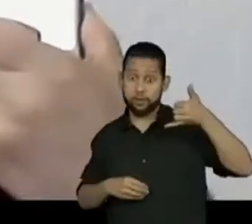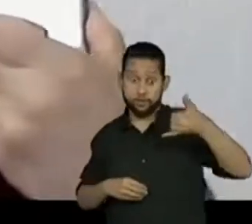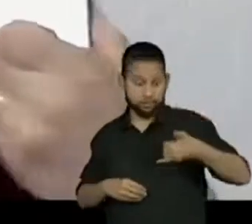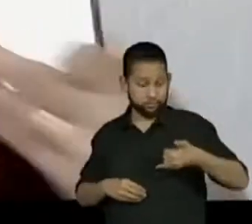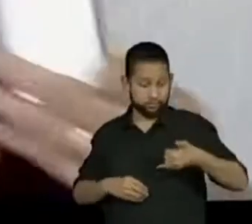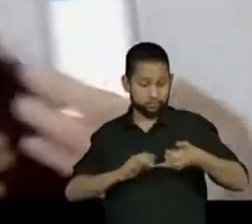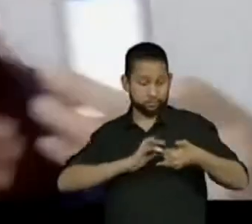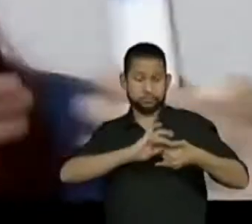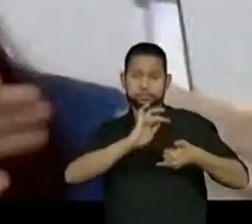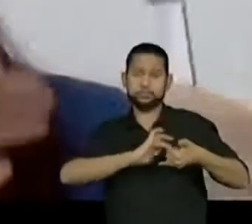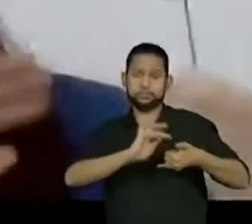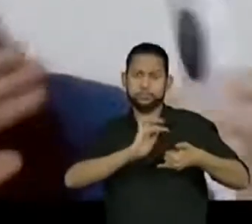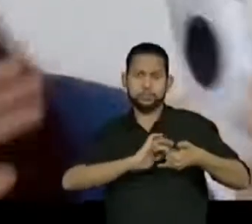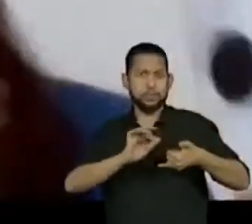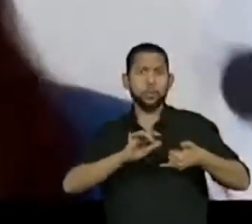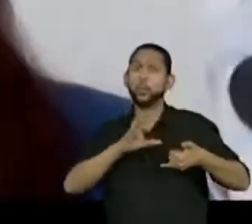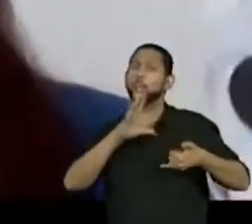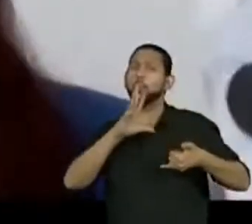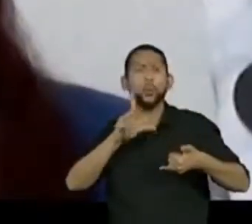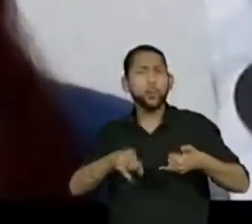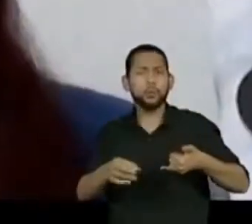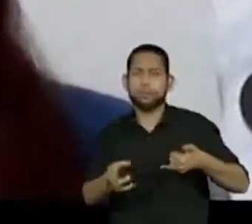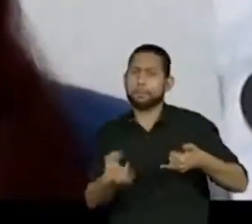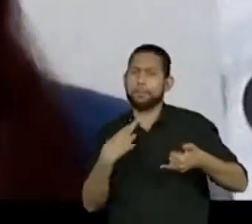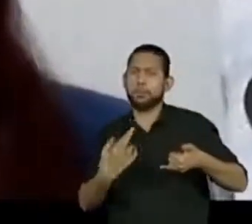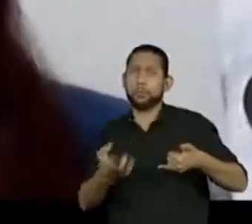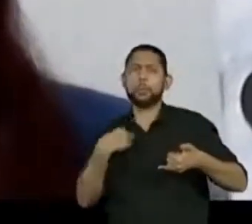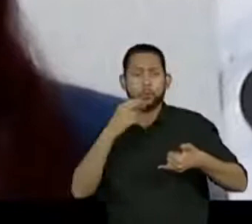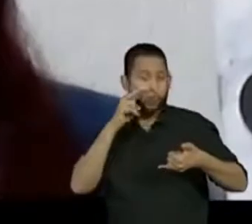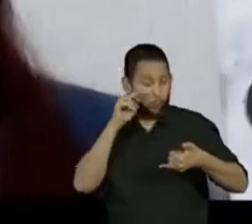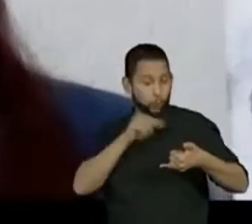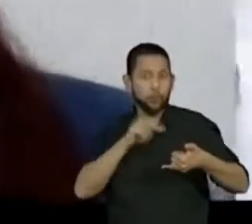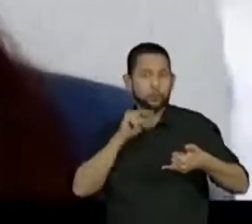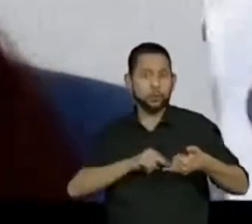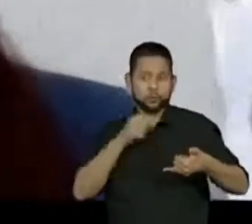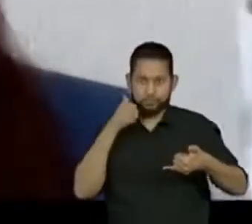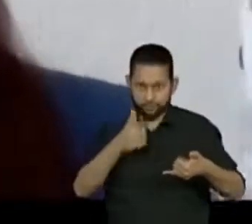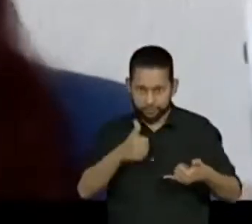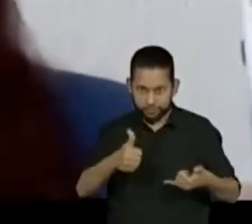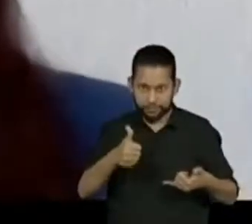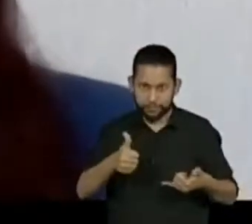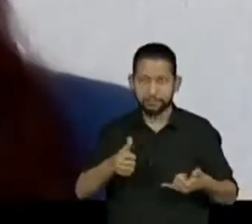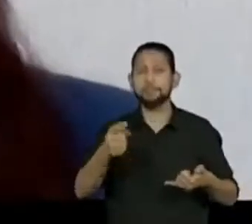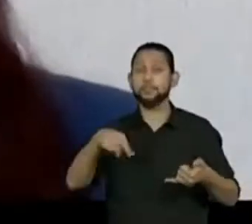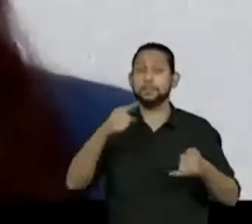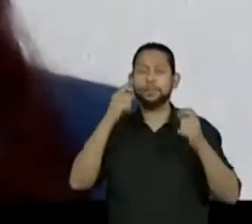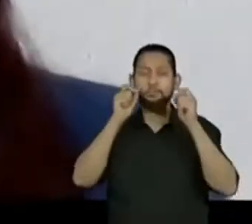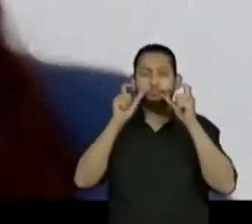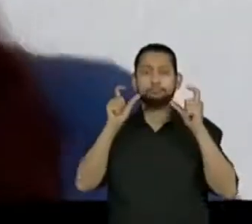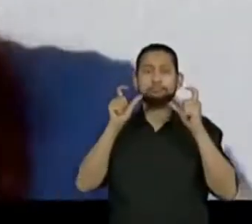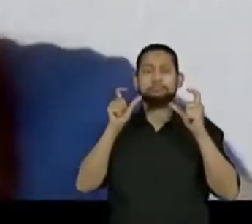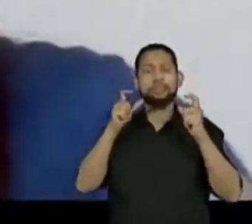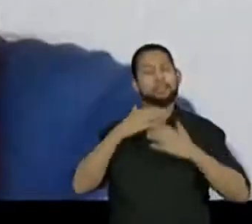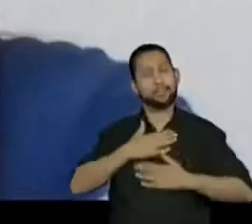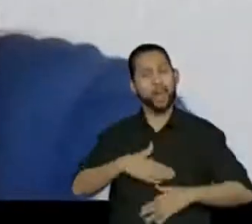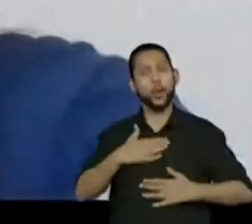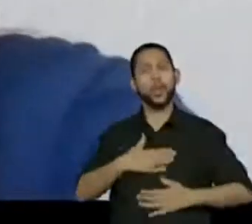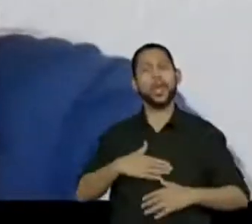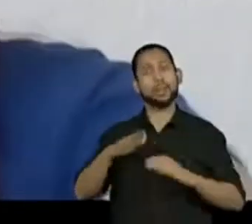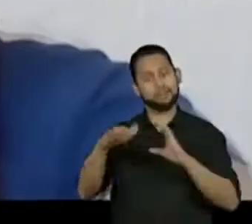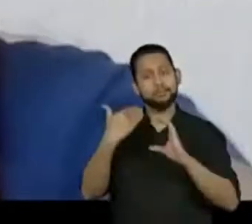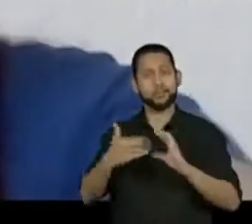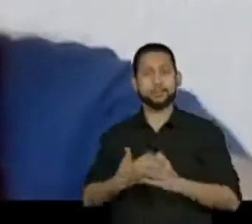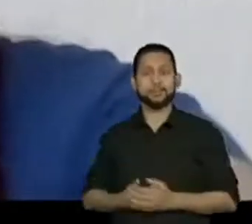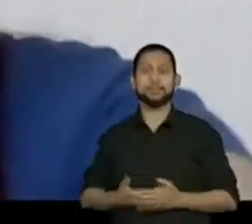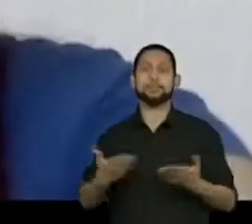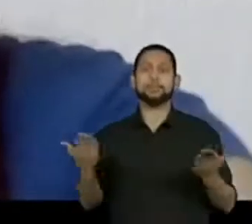para poder ver todas as mensagens que elas mandaram. Então, fiquem tranquilos. A